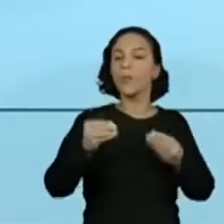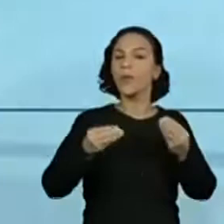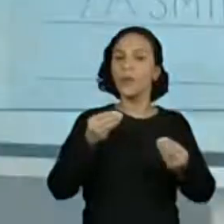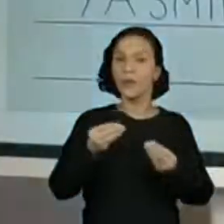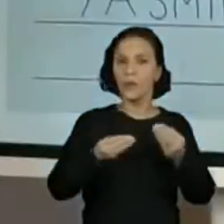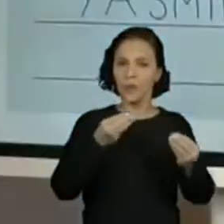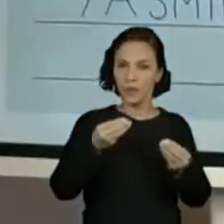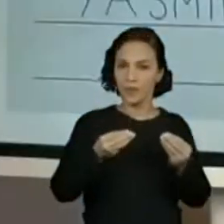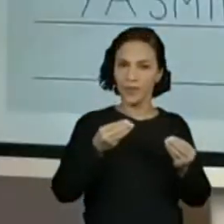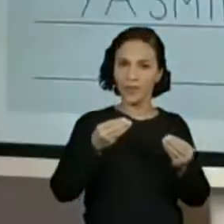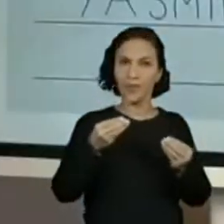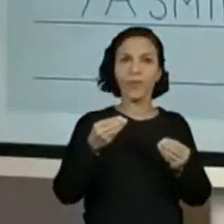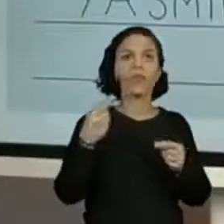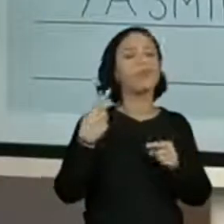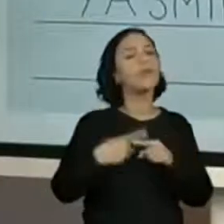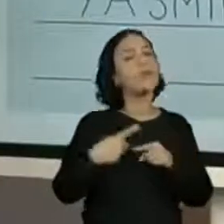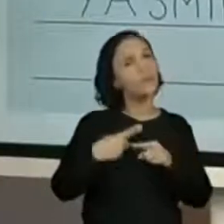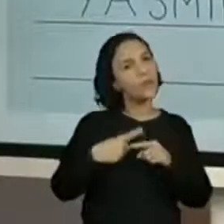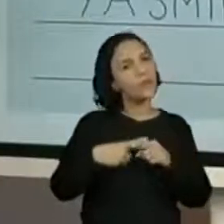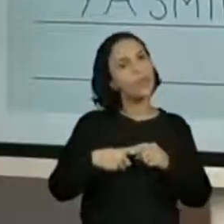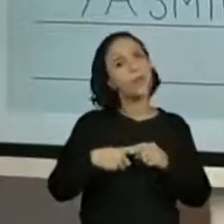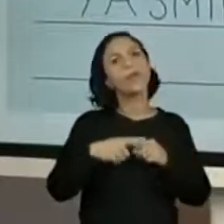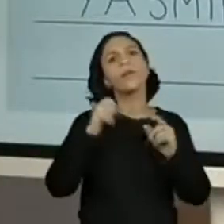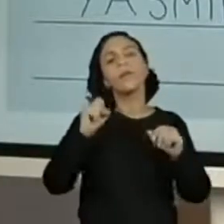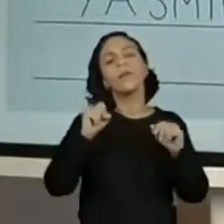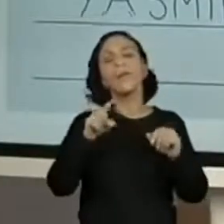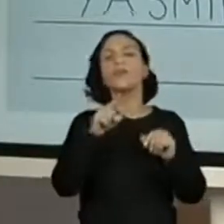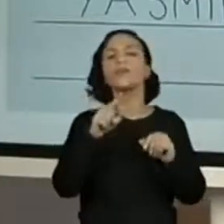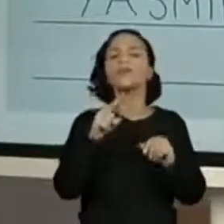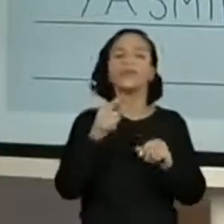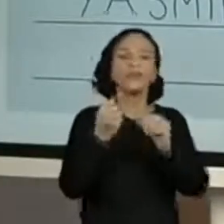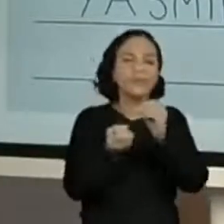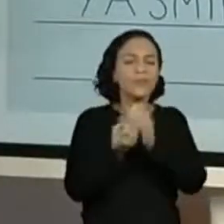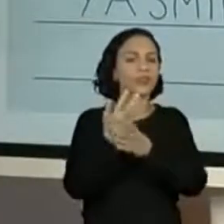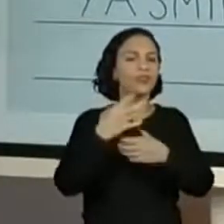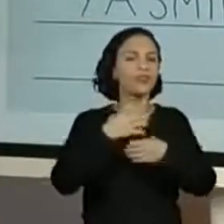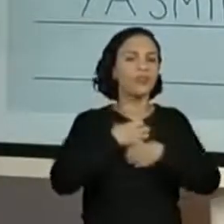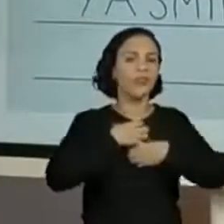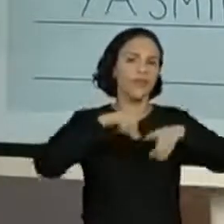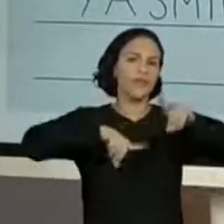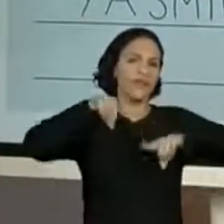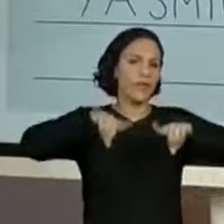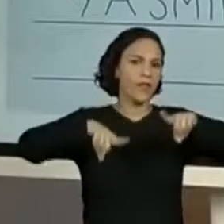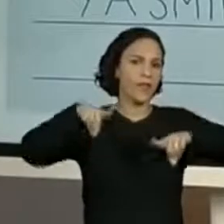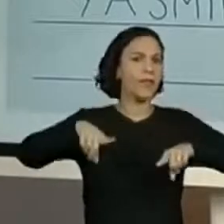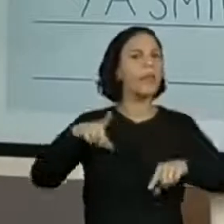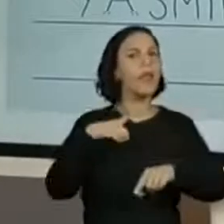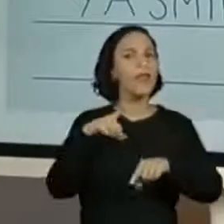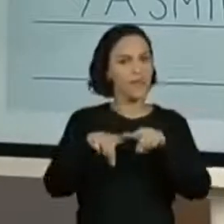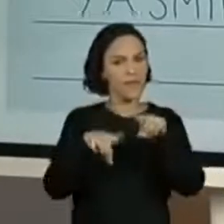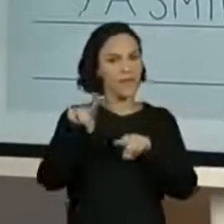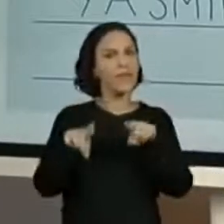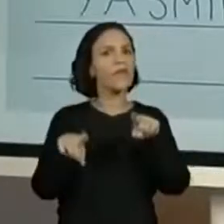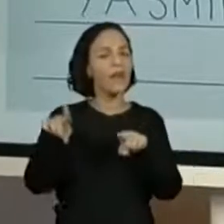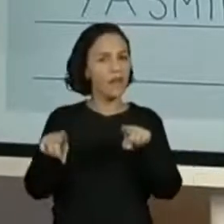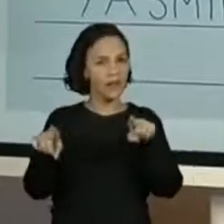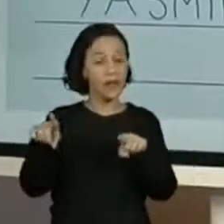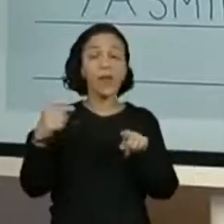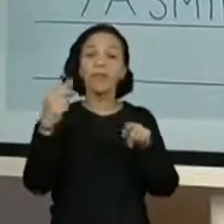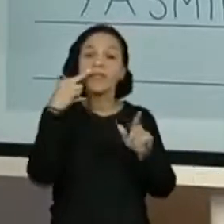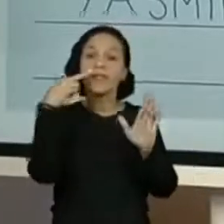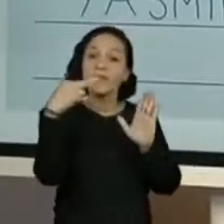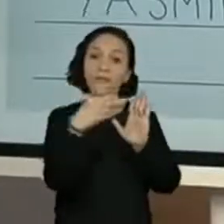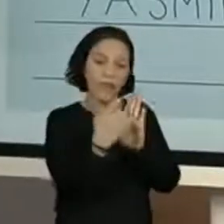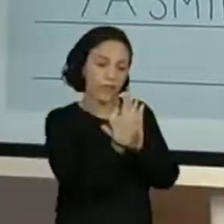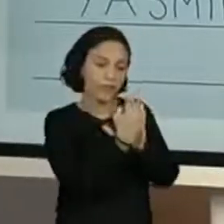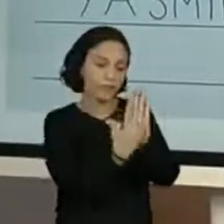Eles podem ser, né? Seguir ali a sua origem, o jeito. Então, sempre muito importante a gente olhar na nossa certidão de